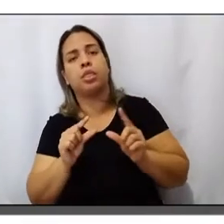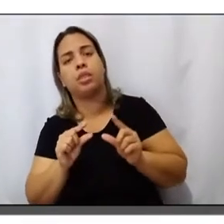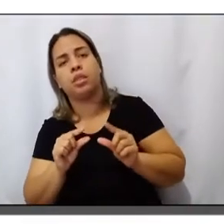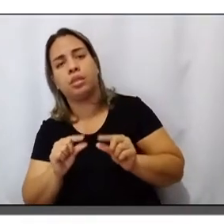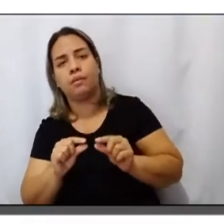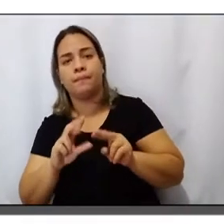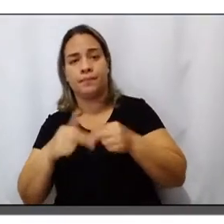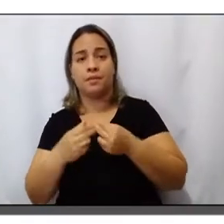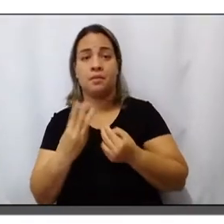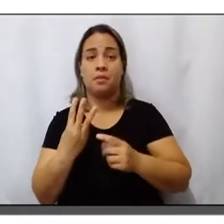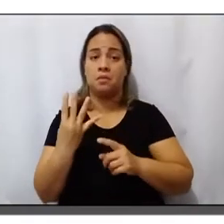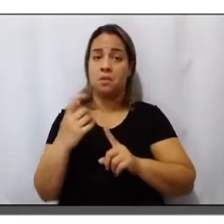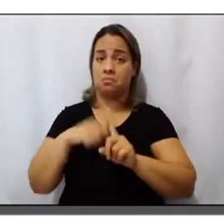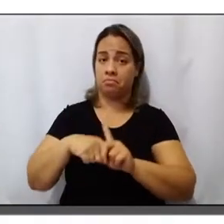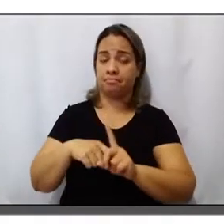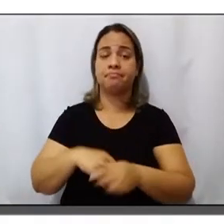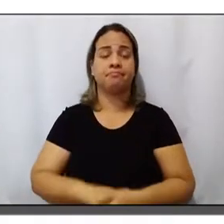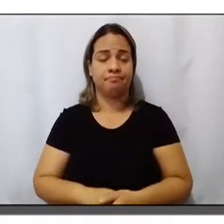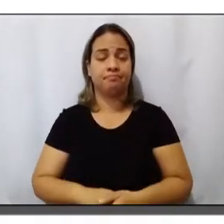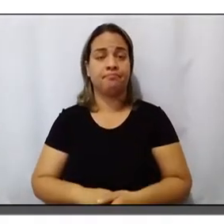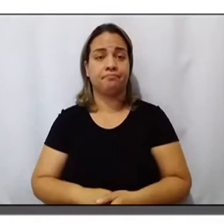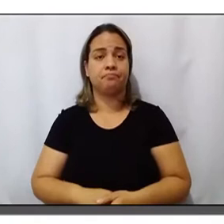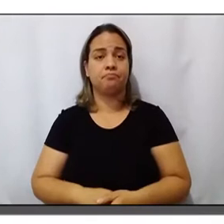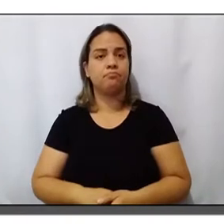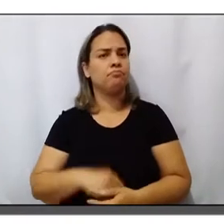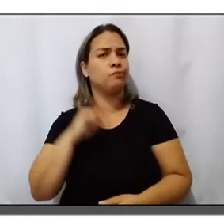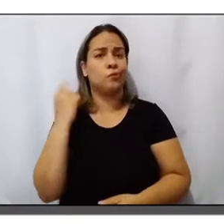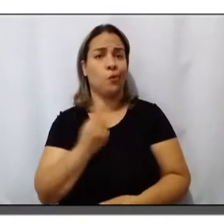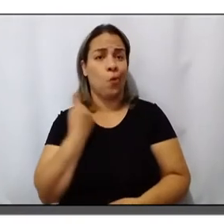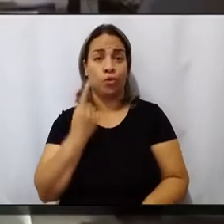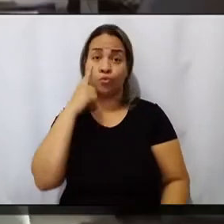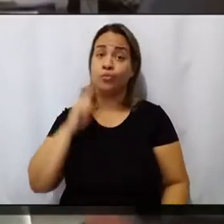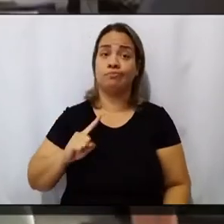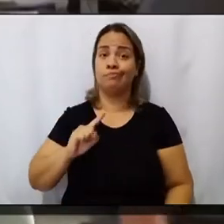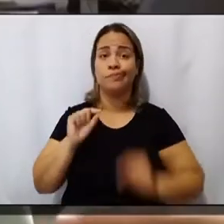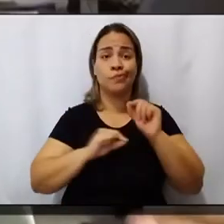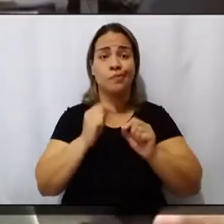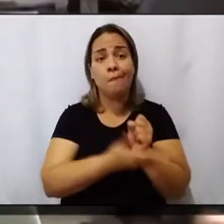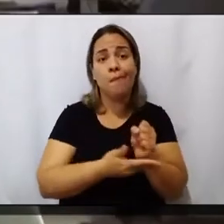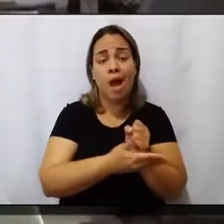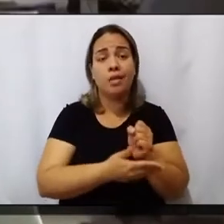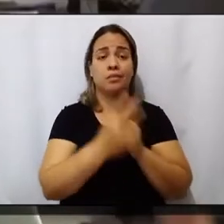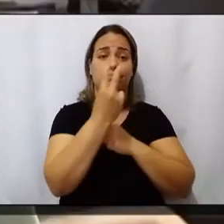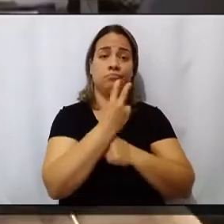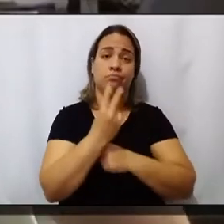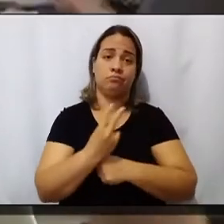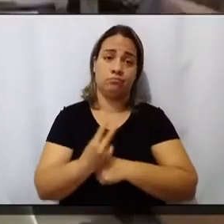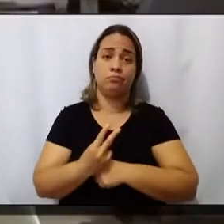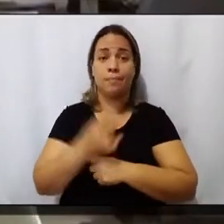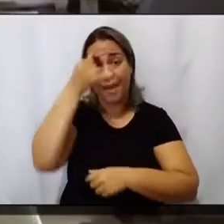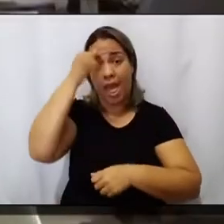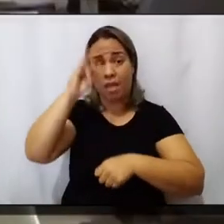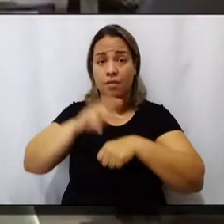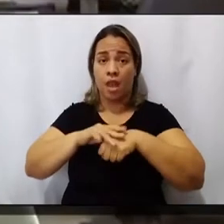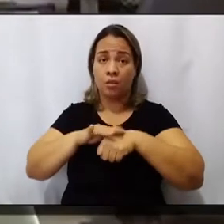decai rapidamente em questão de três ou quatro meses. A gente ainda não sabe qual que é o nível mínimo necessário para a